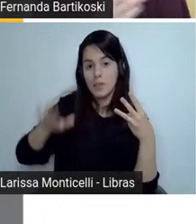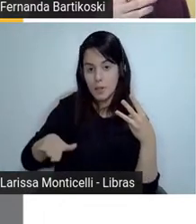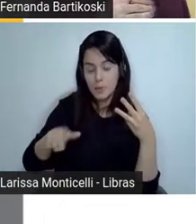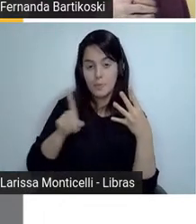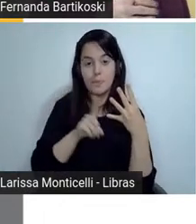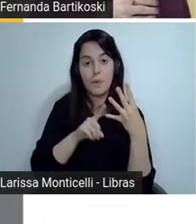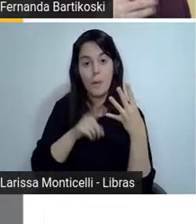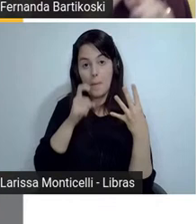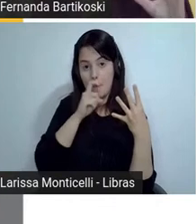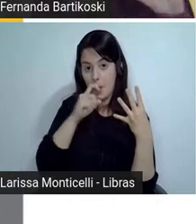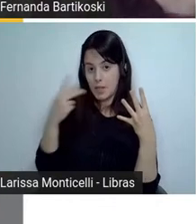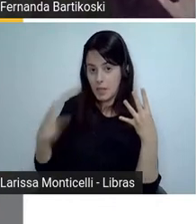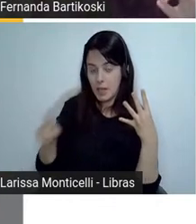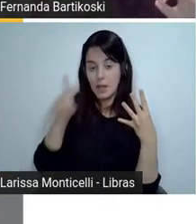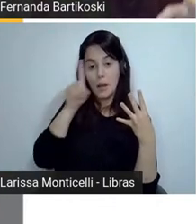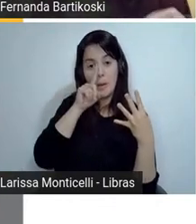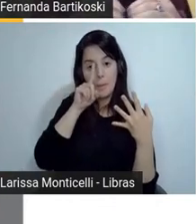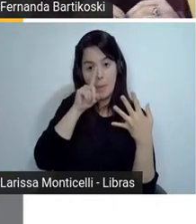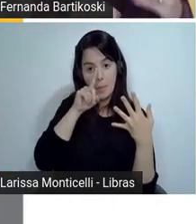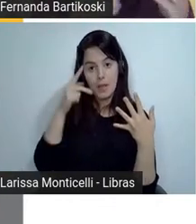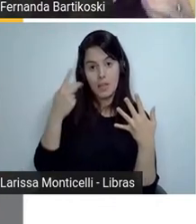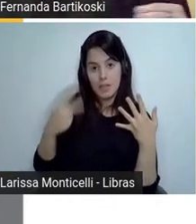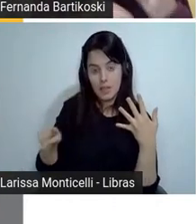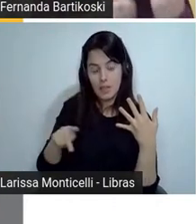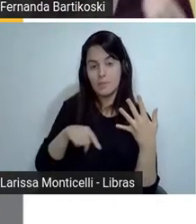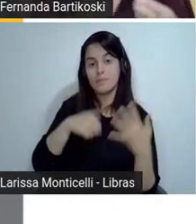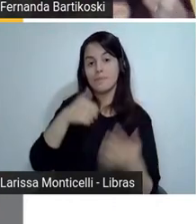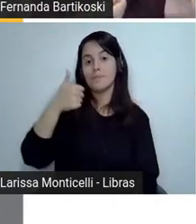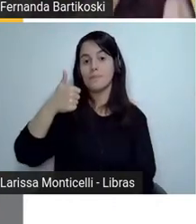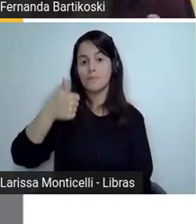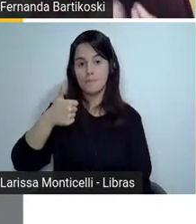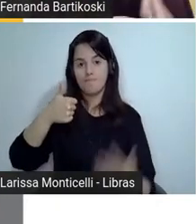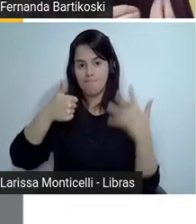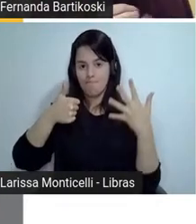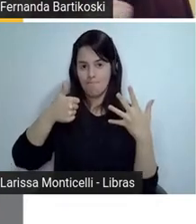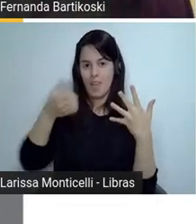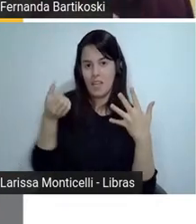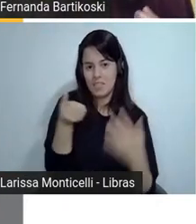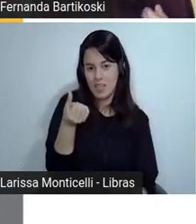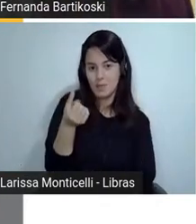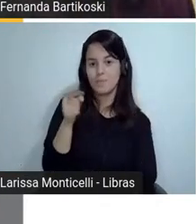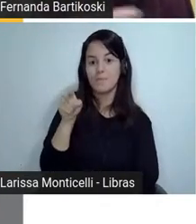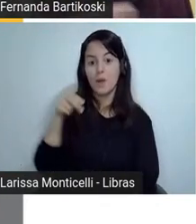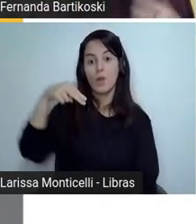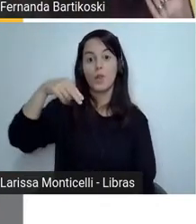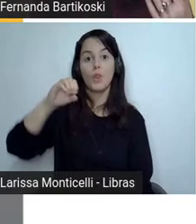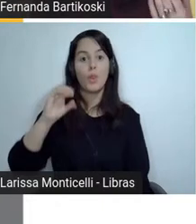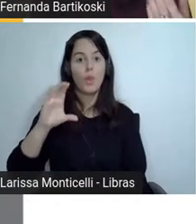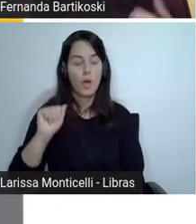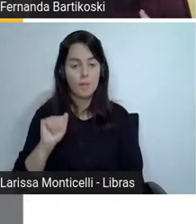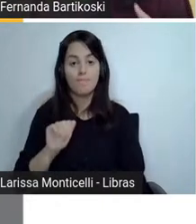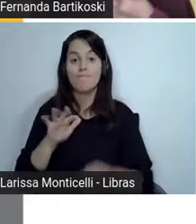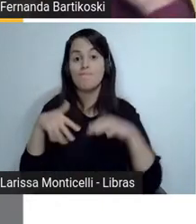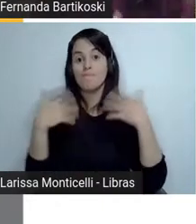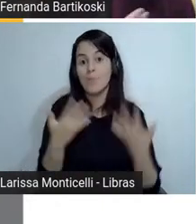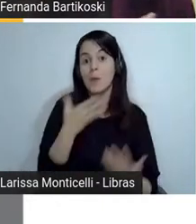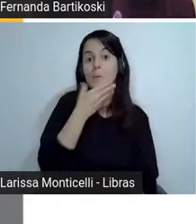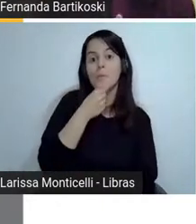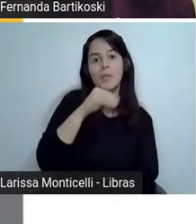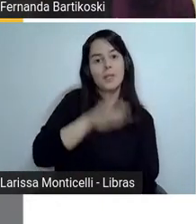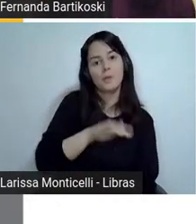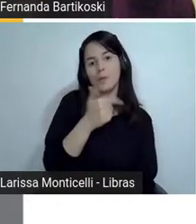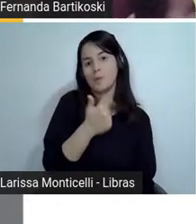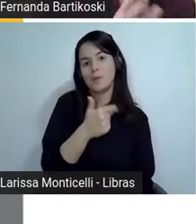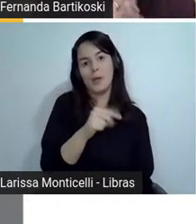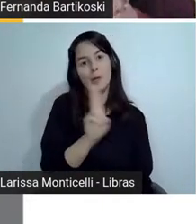e a noca então destaque que esse menino ele não tem um nome na narrativa por isso que a gente utiliza o pai do menino e